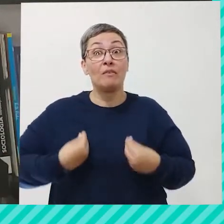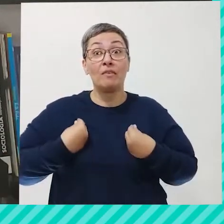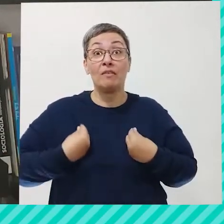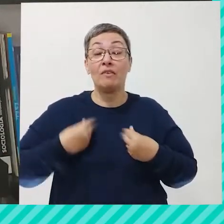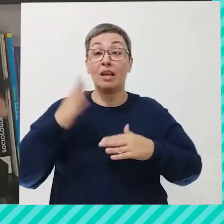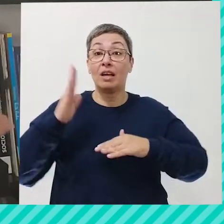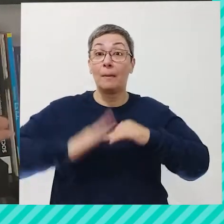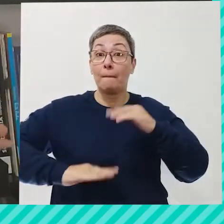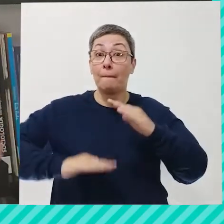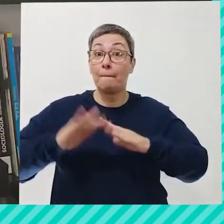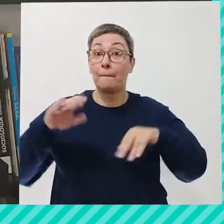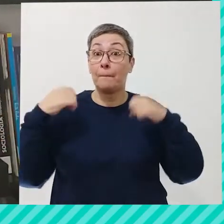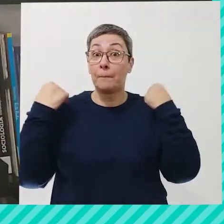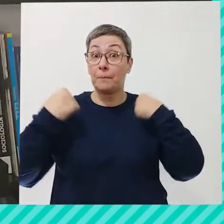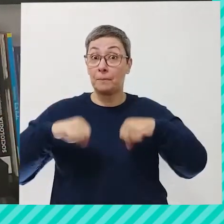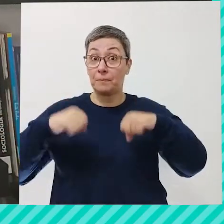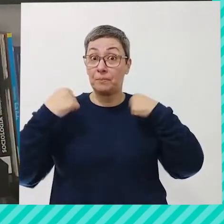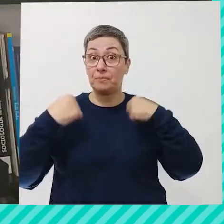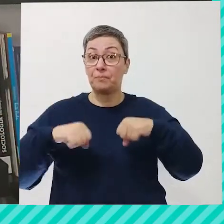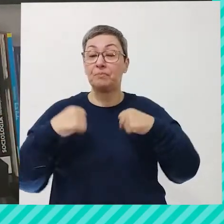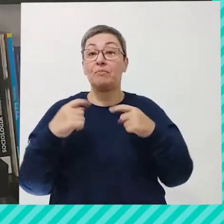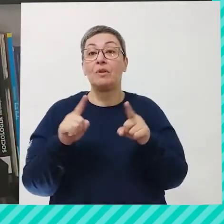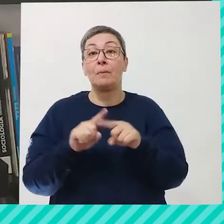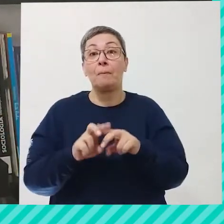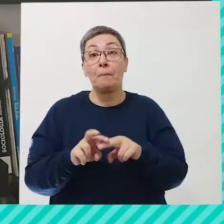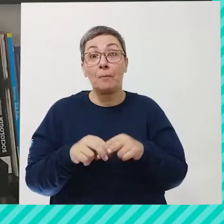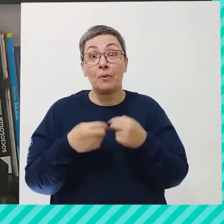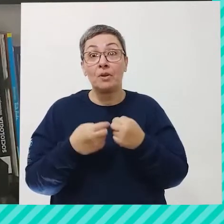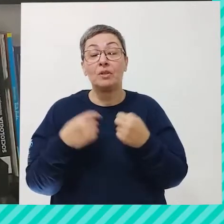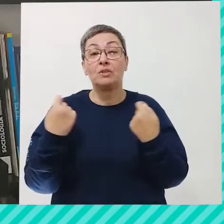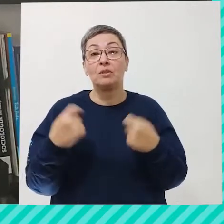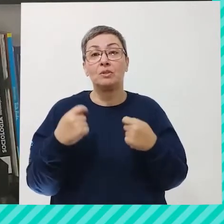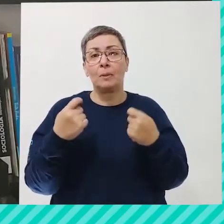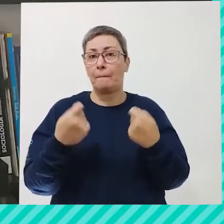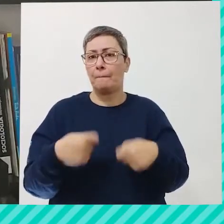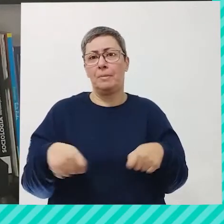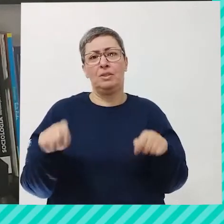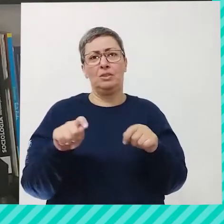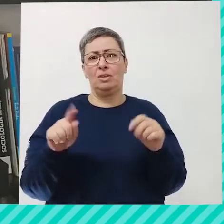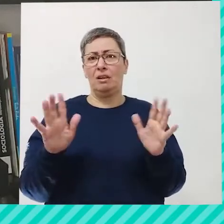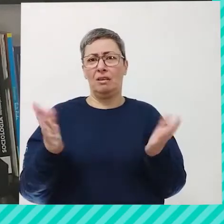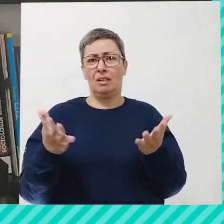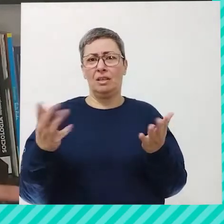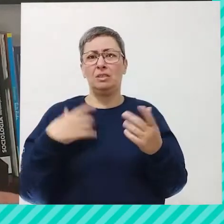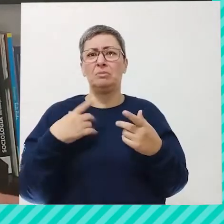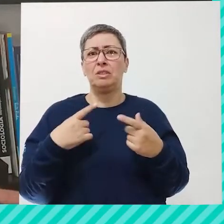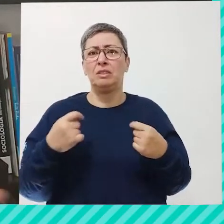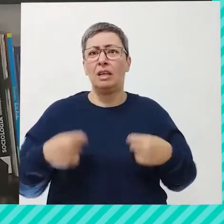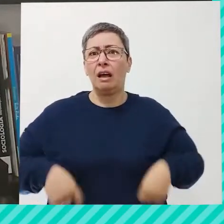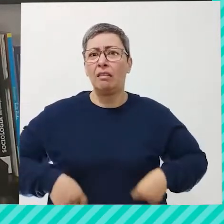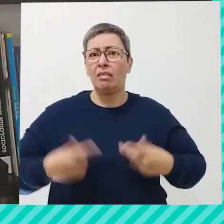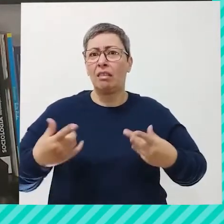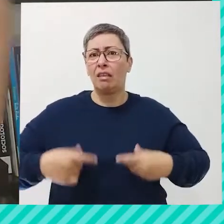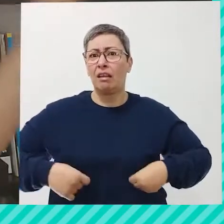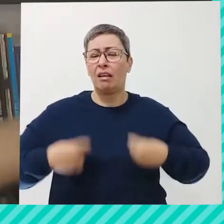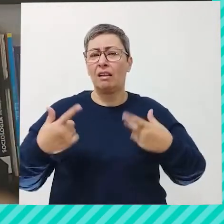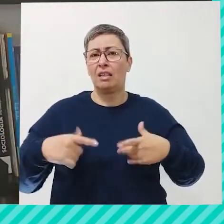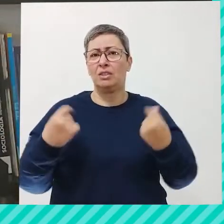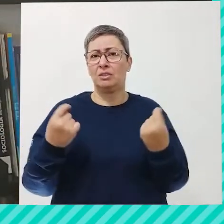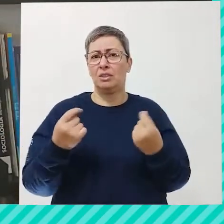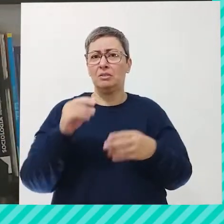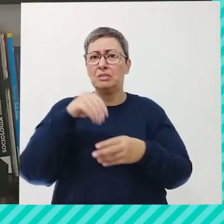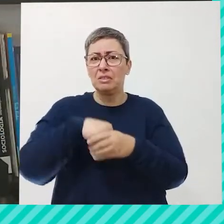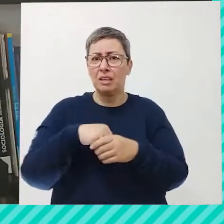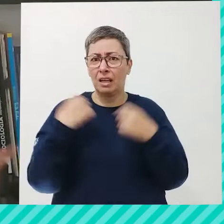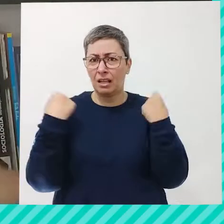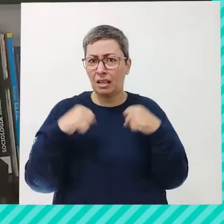praticando algum tipo de atividade. E pra isso, a gente não precisa necessariamente gastar dinheiro, de repente, com uma academia,